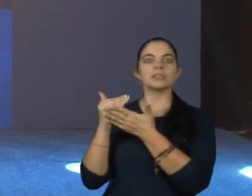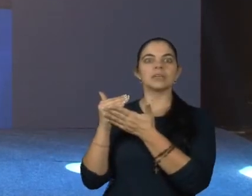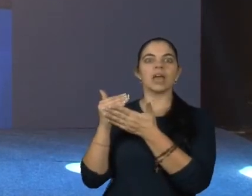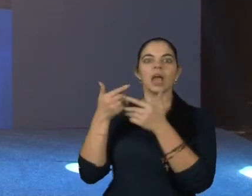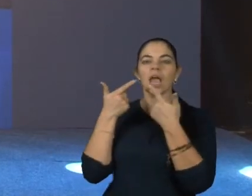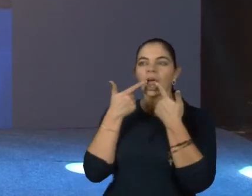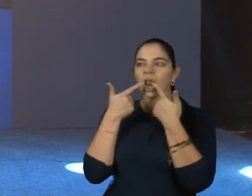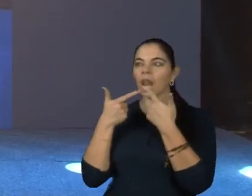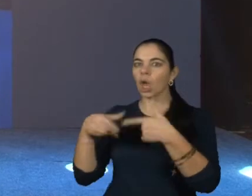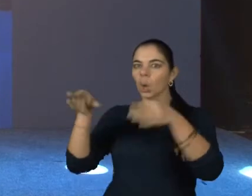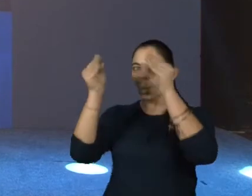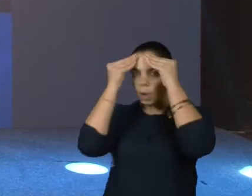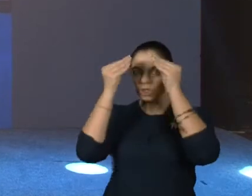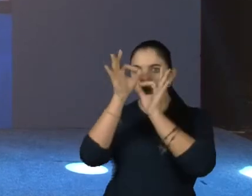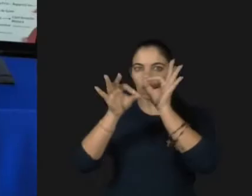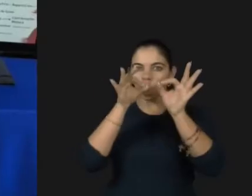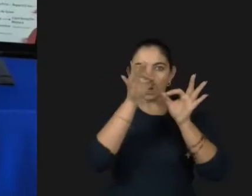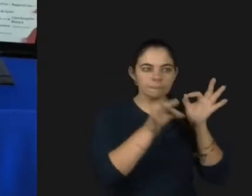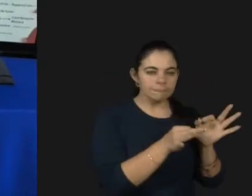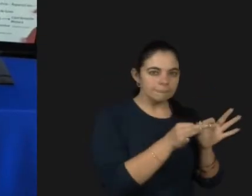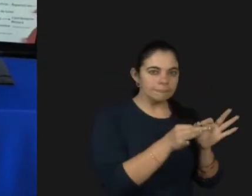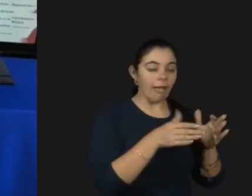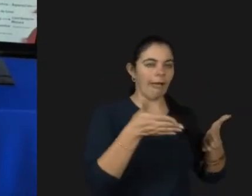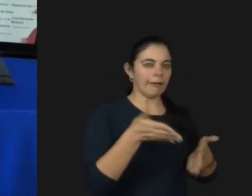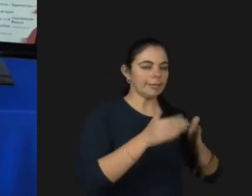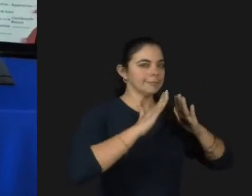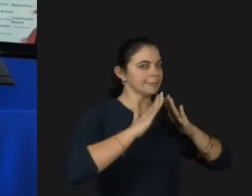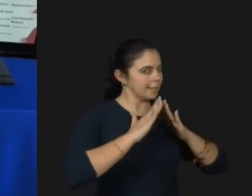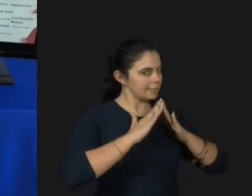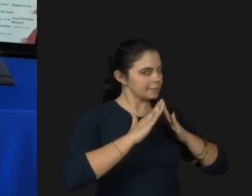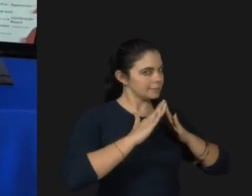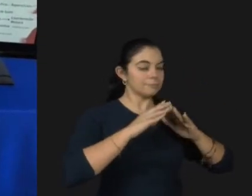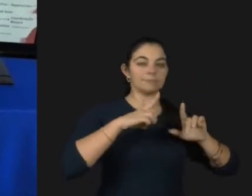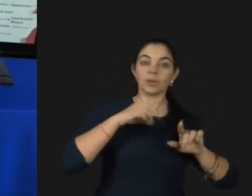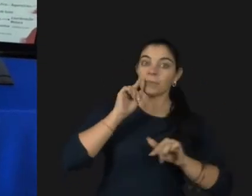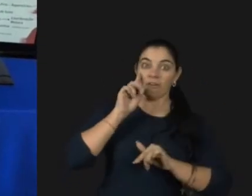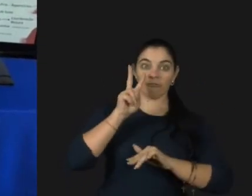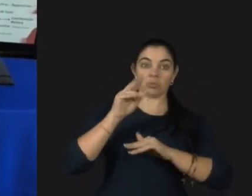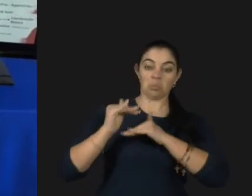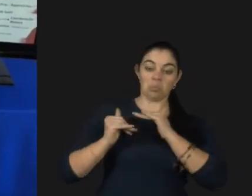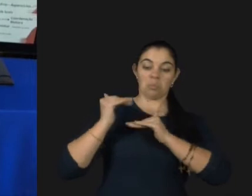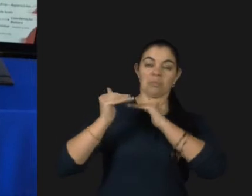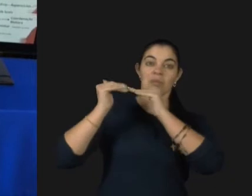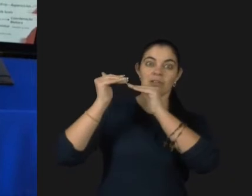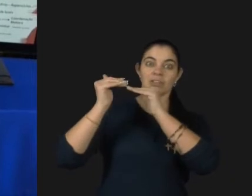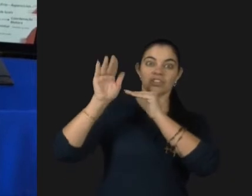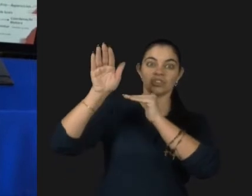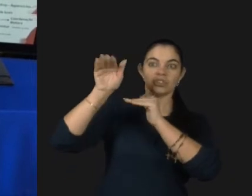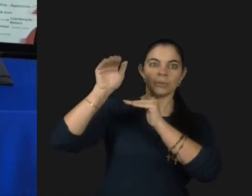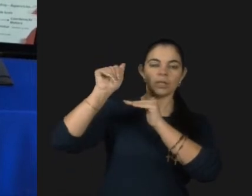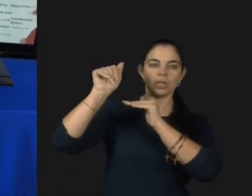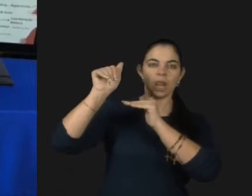organizada. Aqui em casa, por conta desses desenvolvimentos, nós fomos chamados de